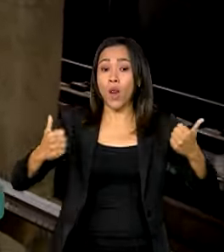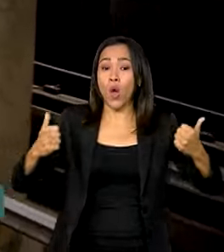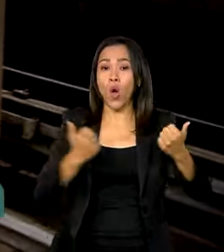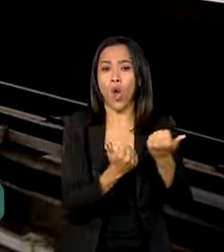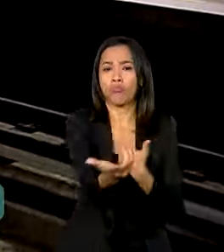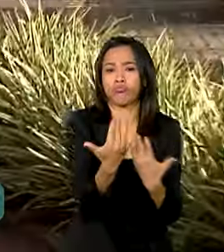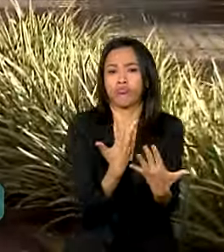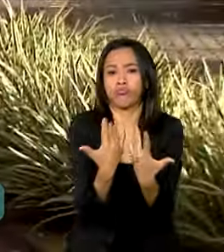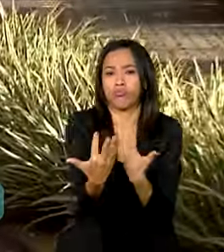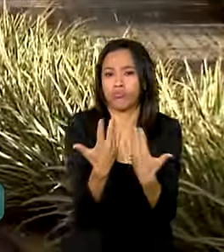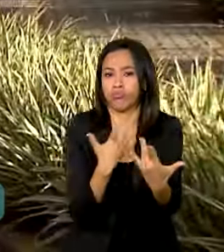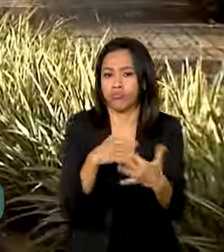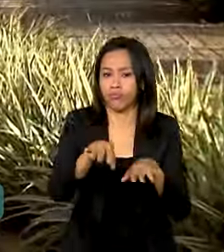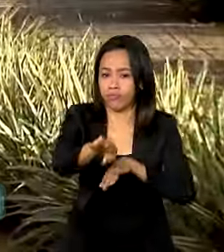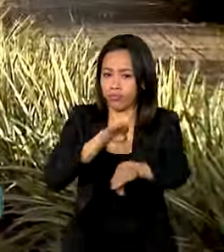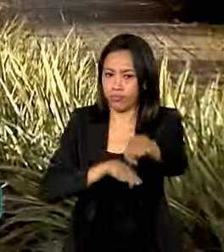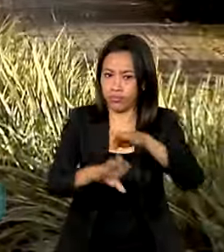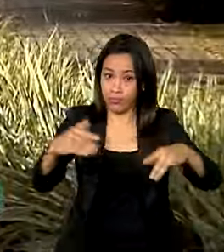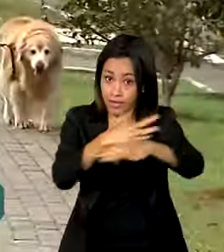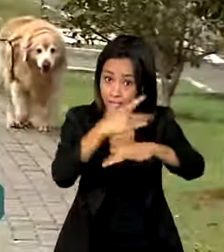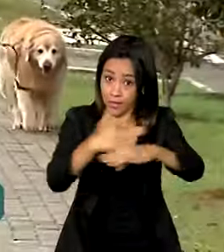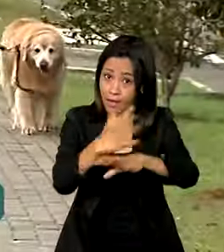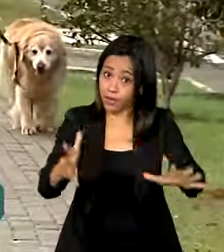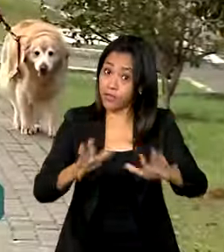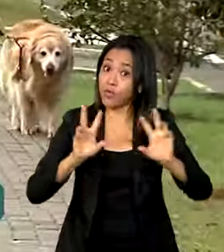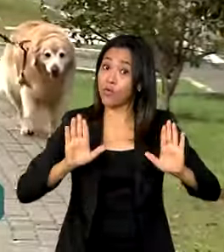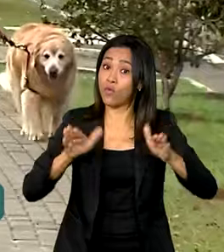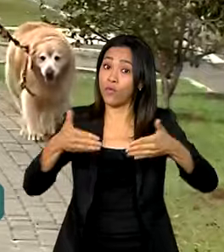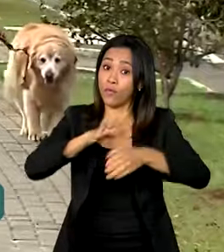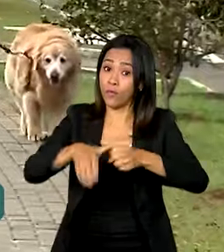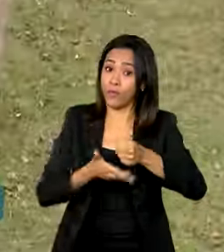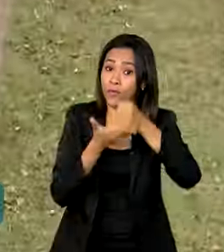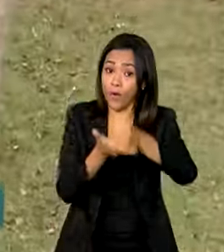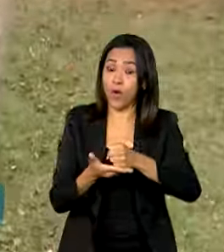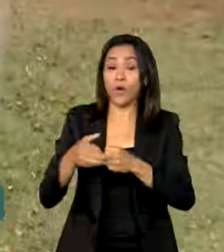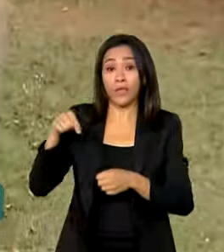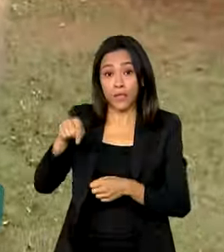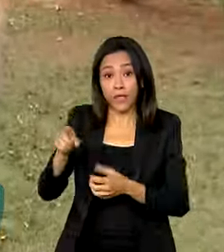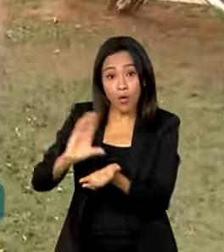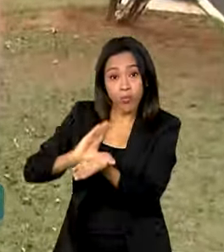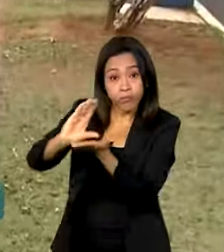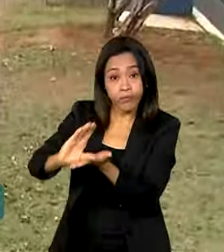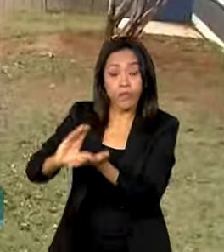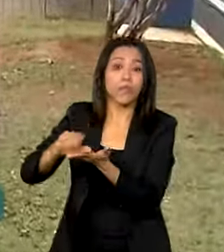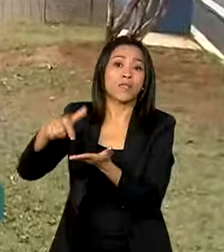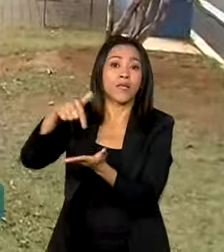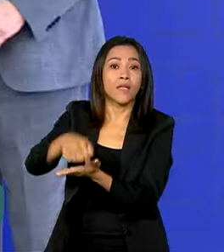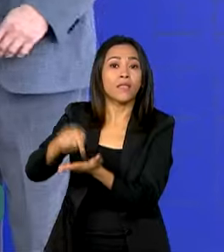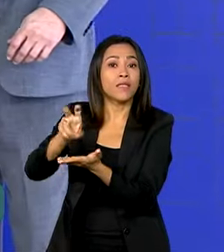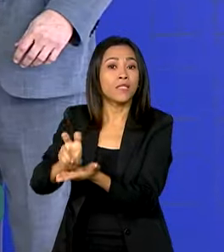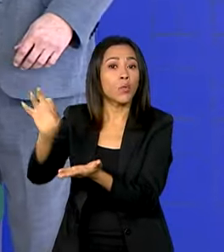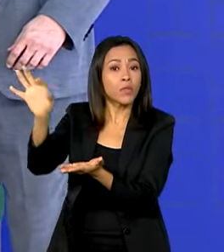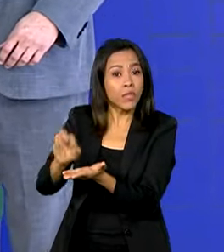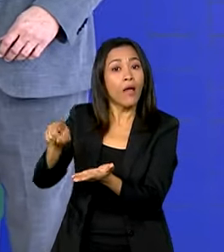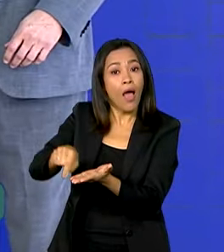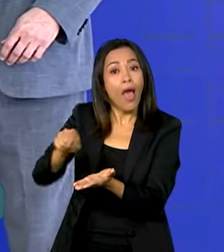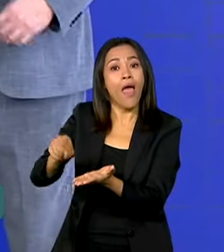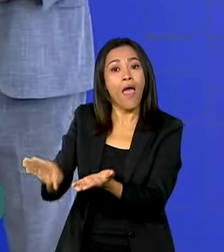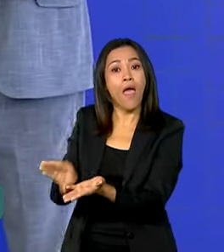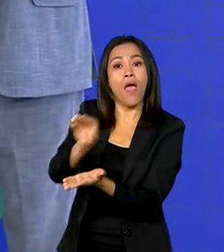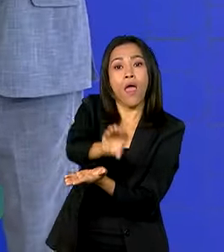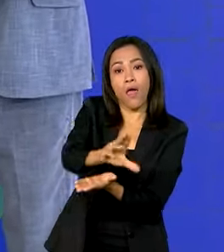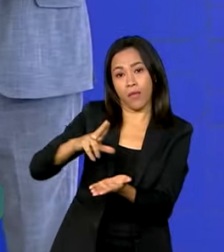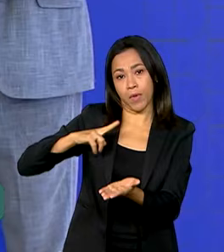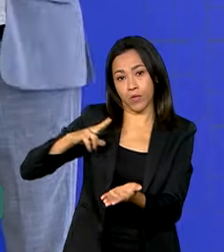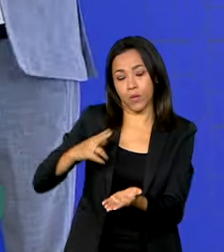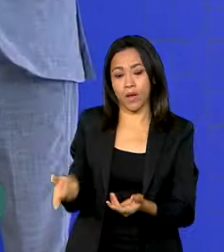sustentável. Desses recursos, 75% vem da iniciativa privada. A missão